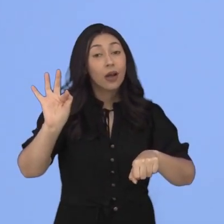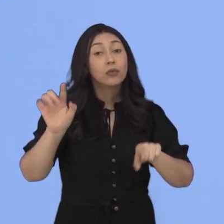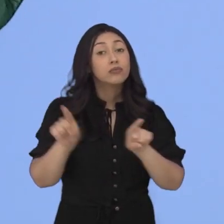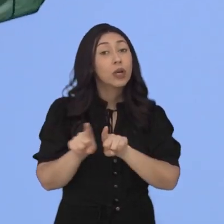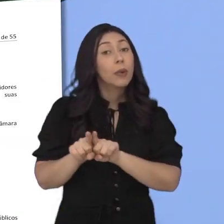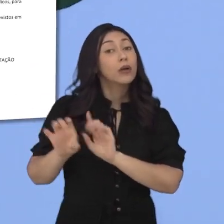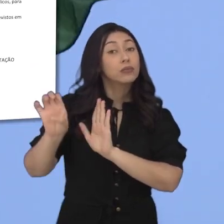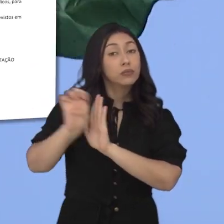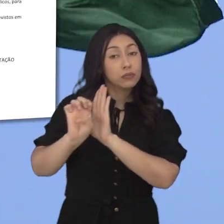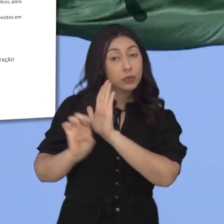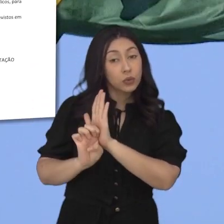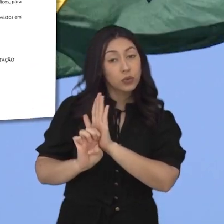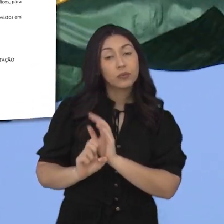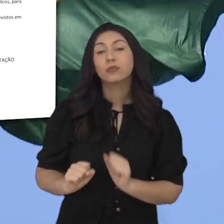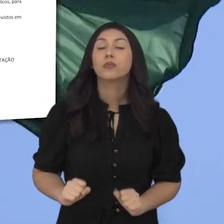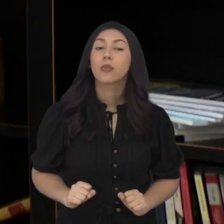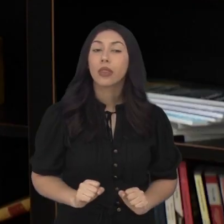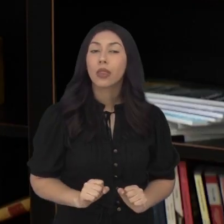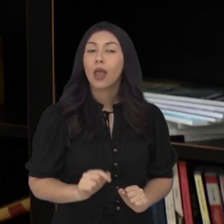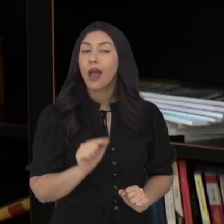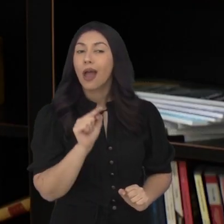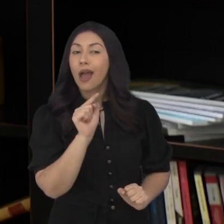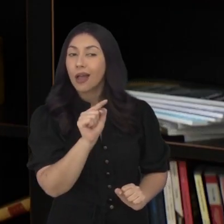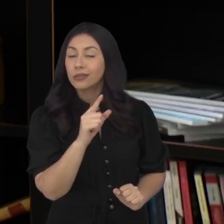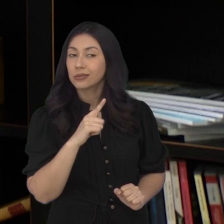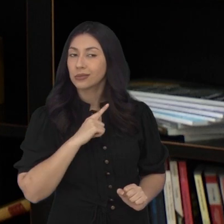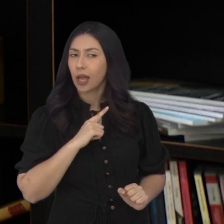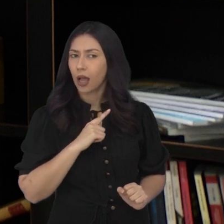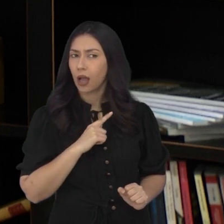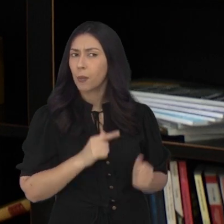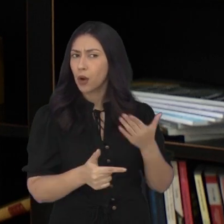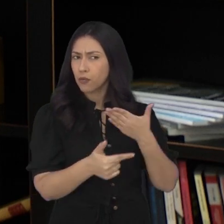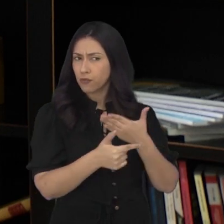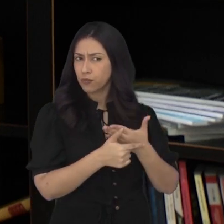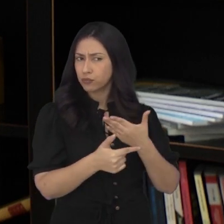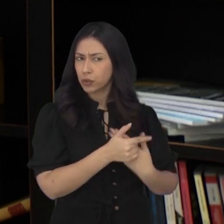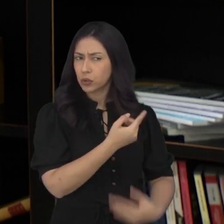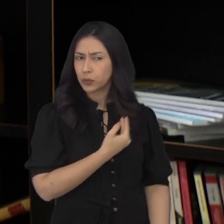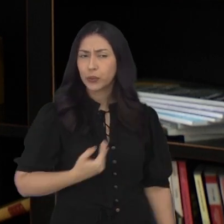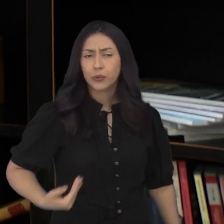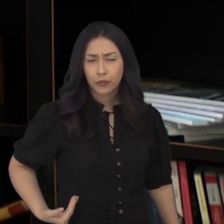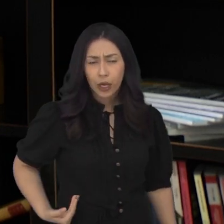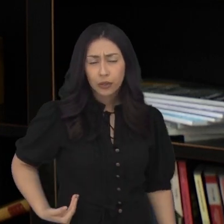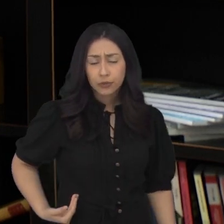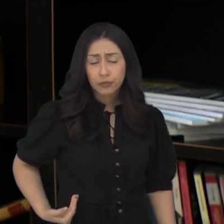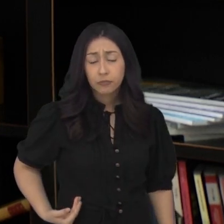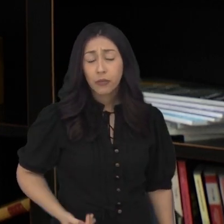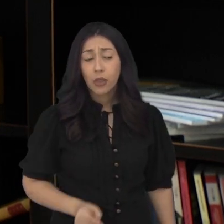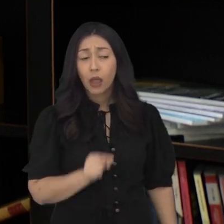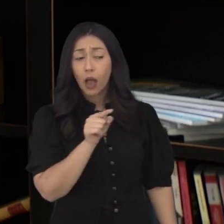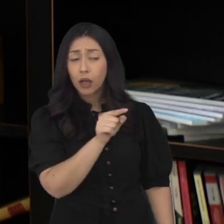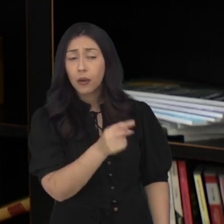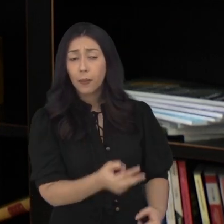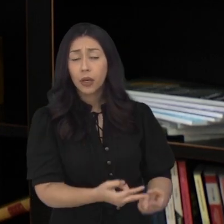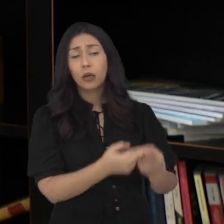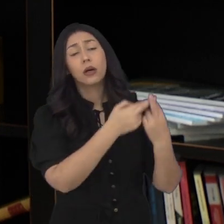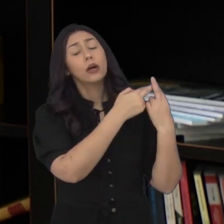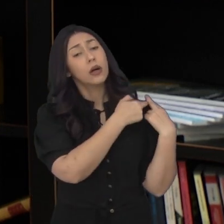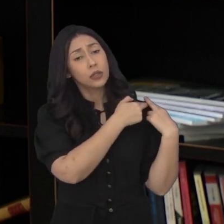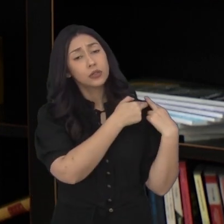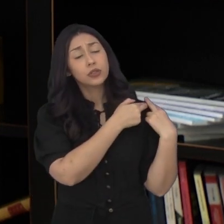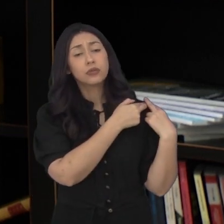Federal e os estatutos. Como ele está investido de uma função pública, naturalmente ele tem uma função